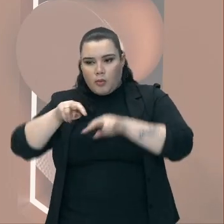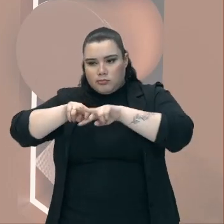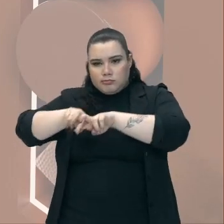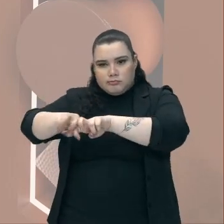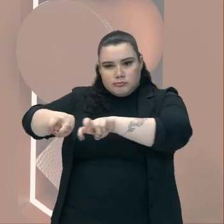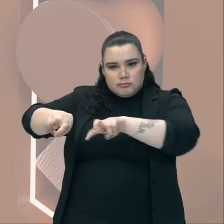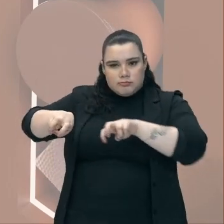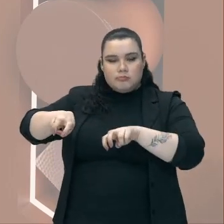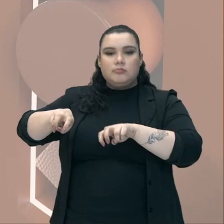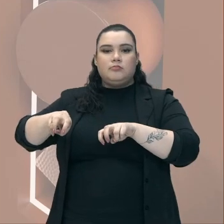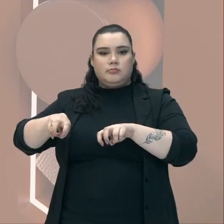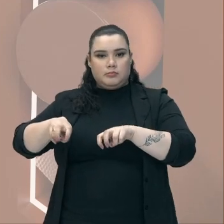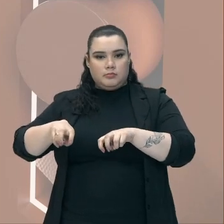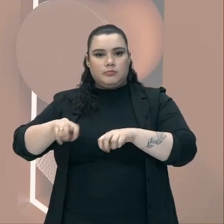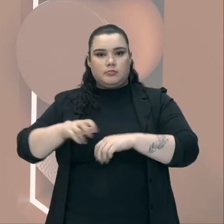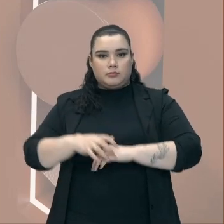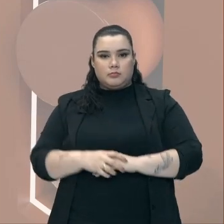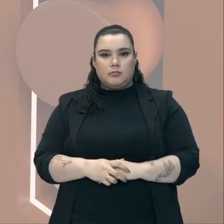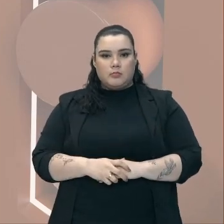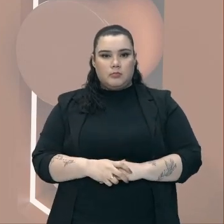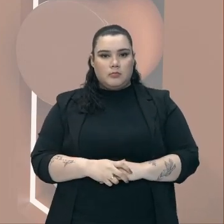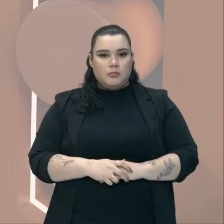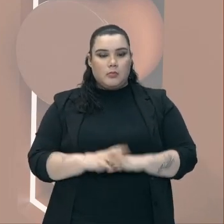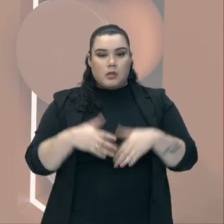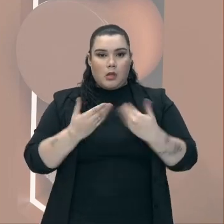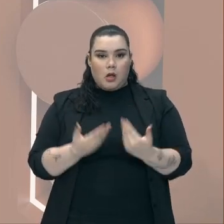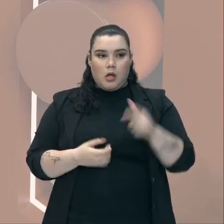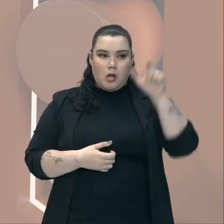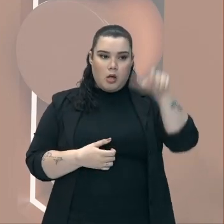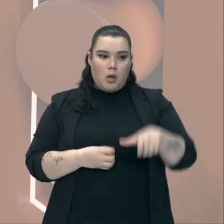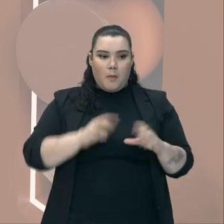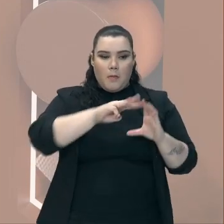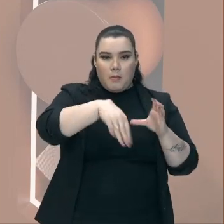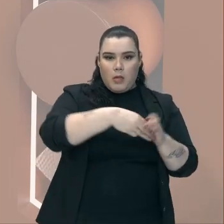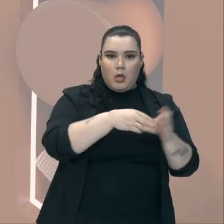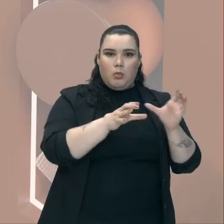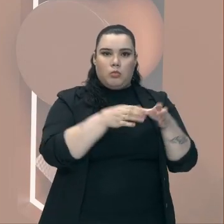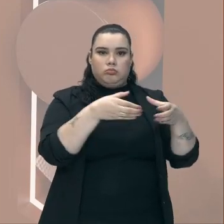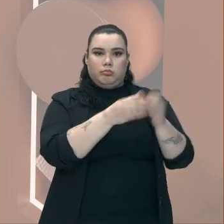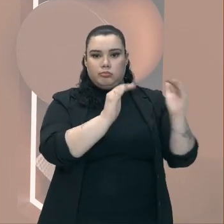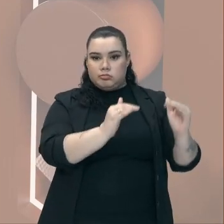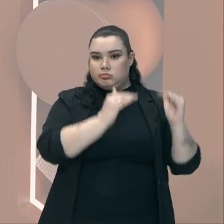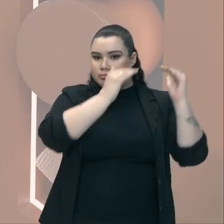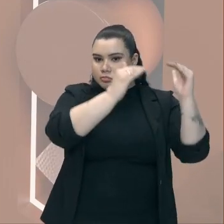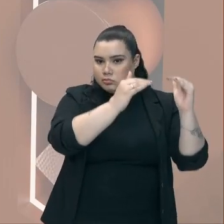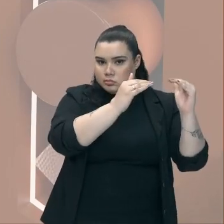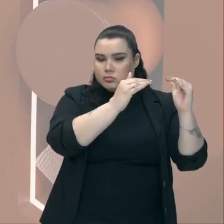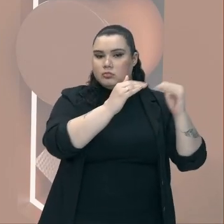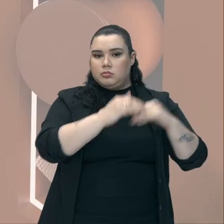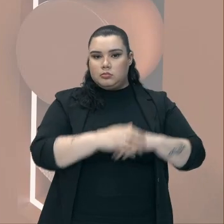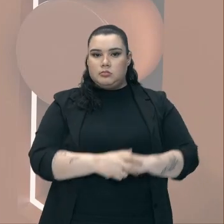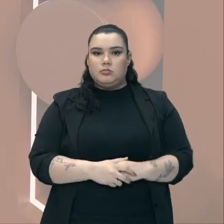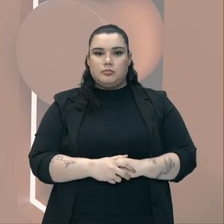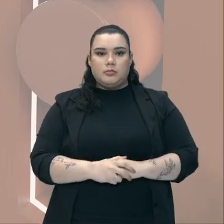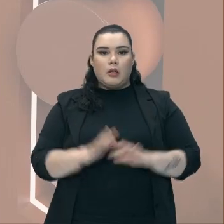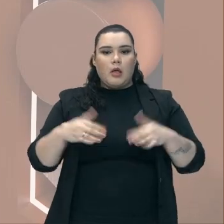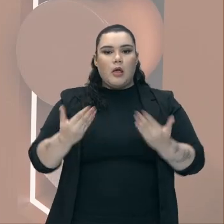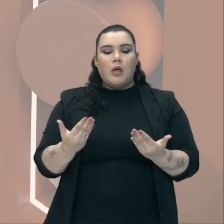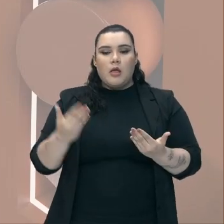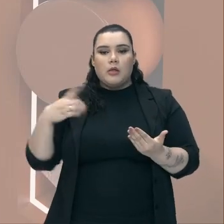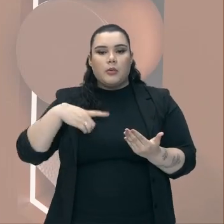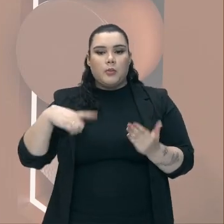o minerador Então melhor O burguês O membro da elite Colonial Resolve então